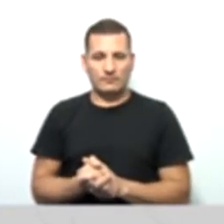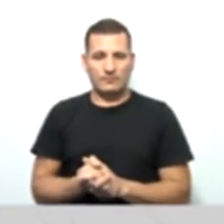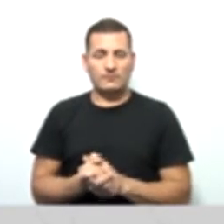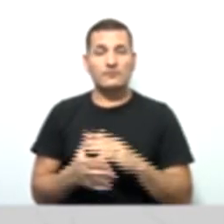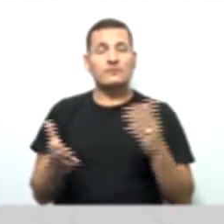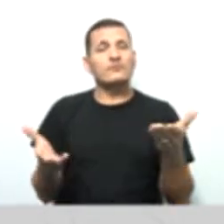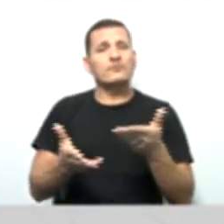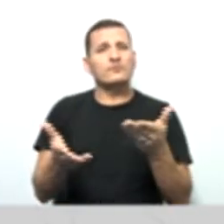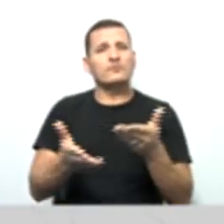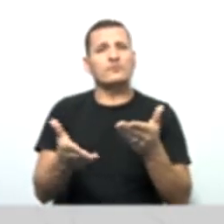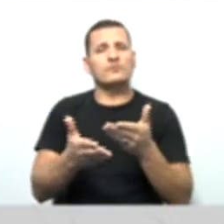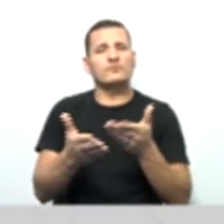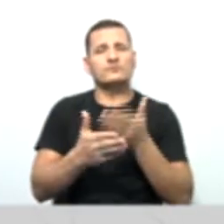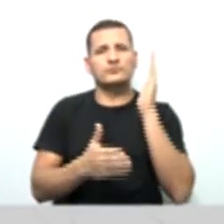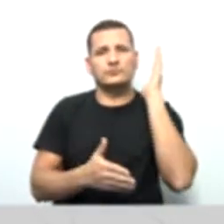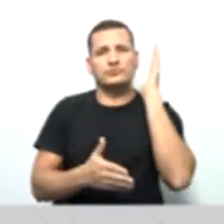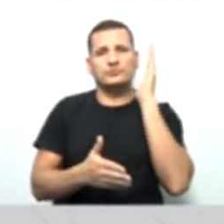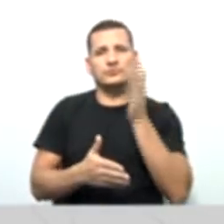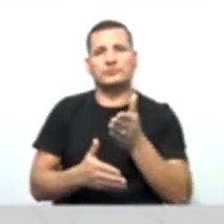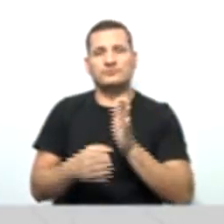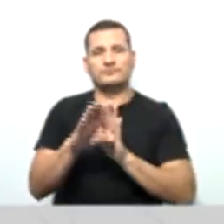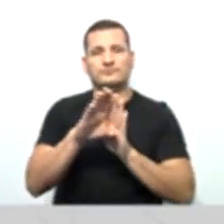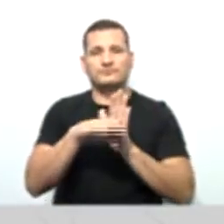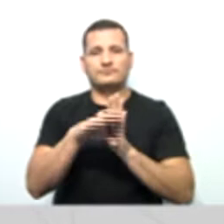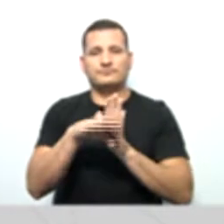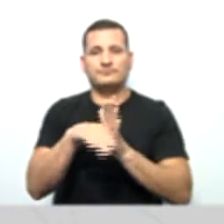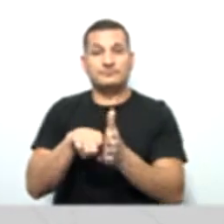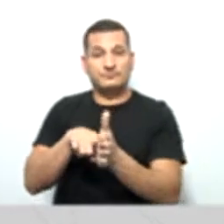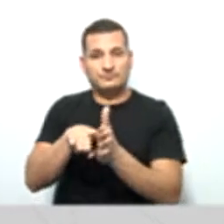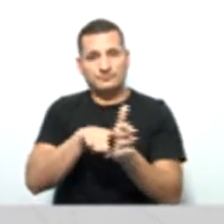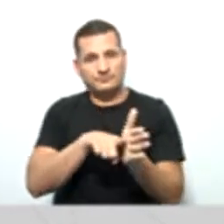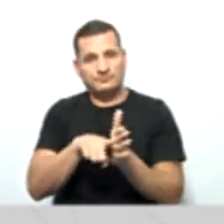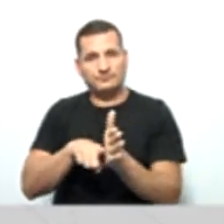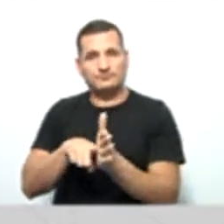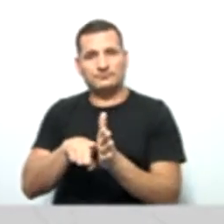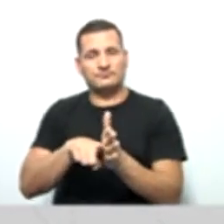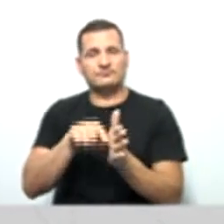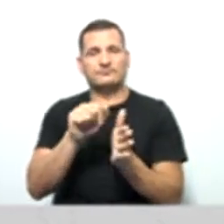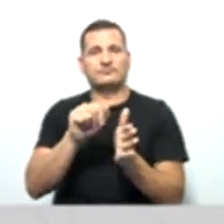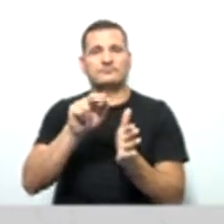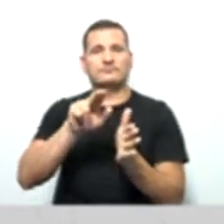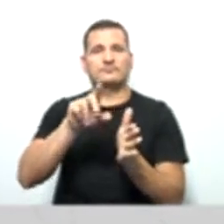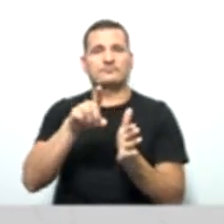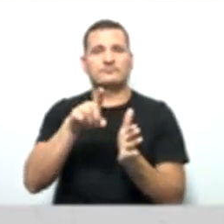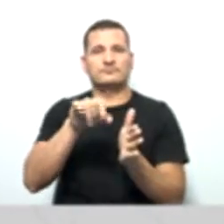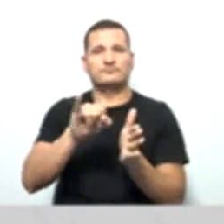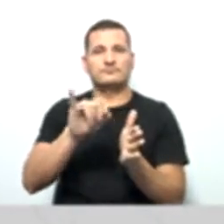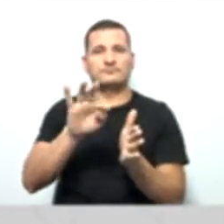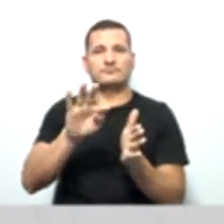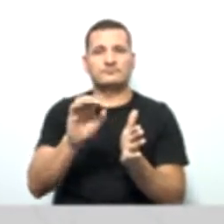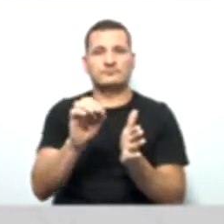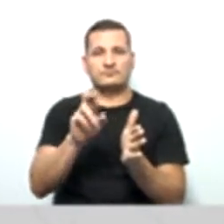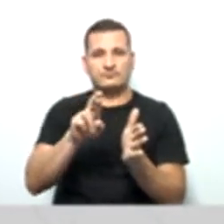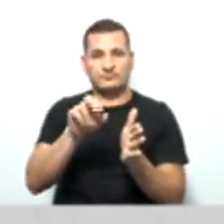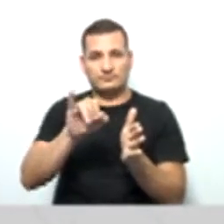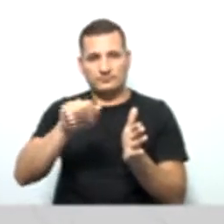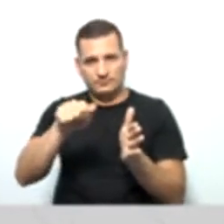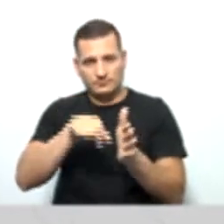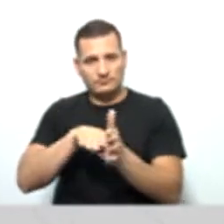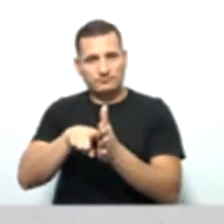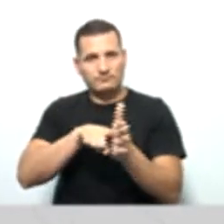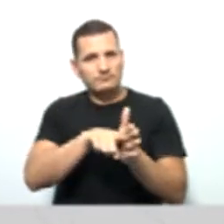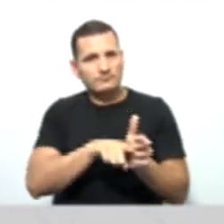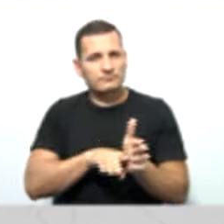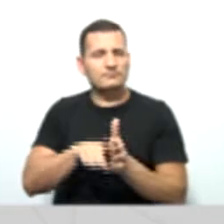direto ao nosso conceito de auditoria né. O que que é a auditoria? A auditoria é o